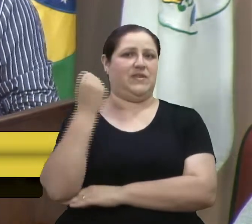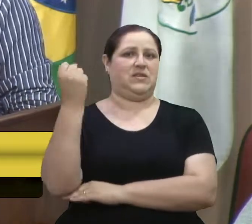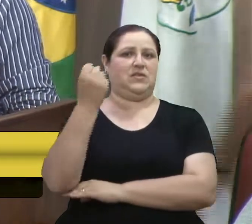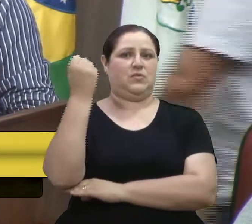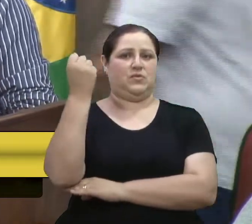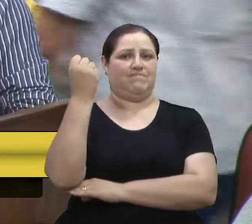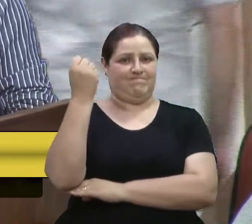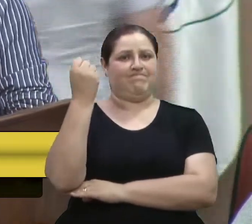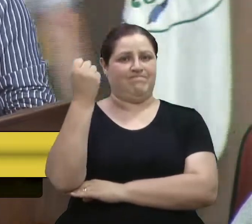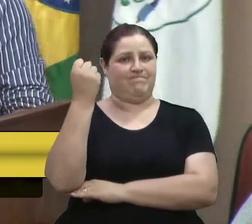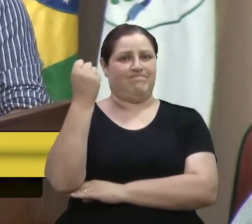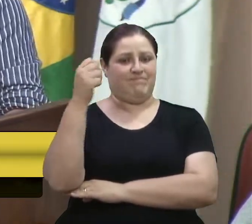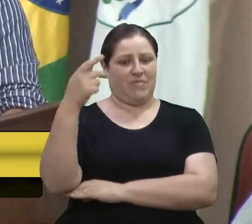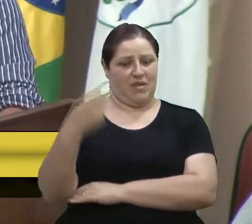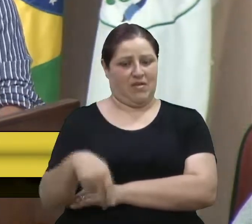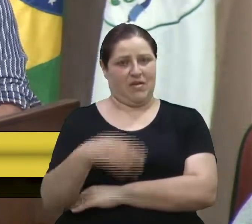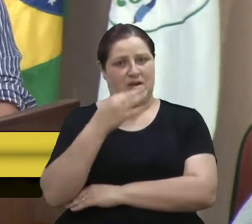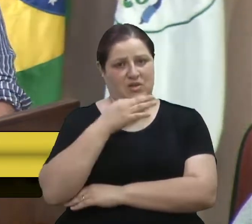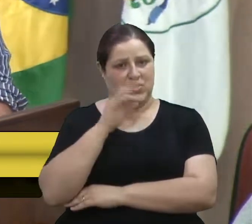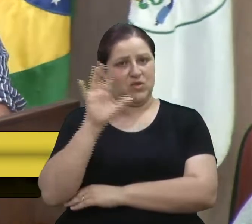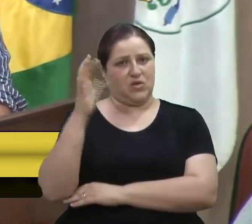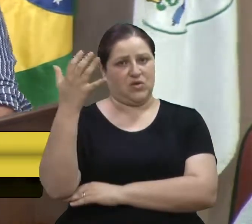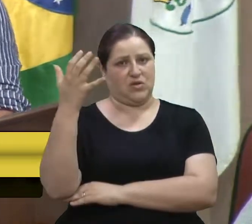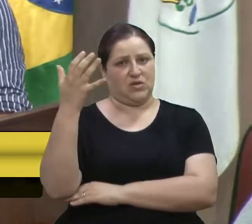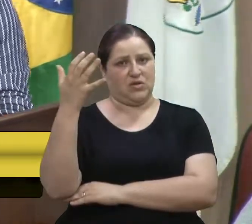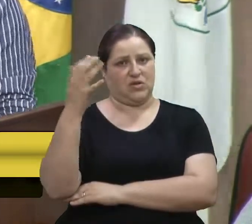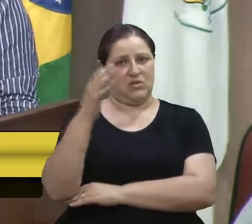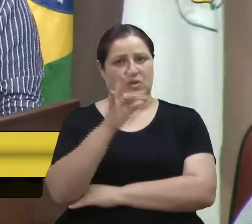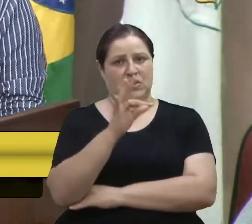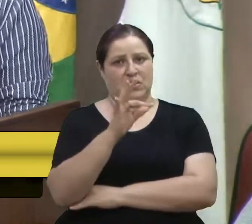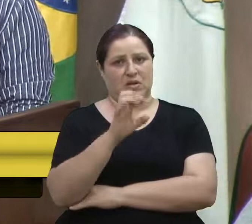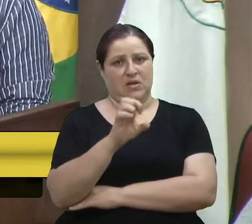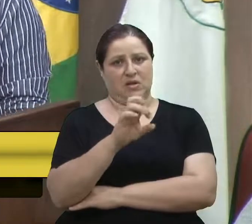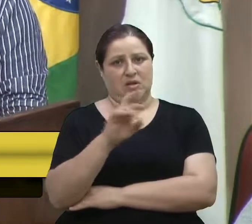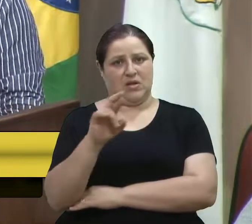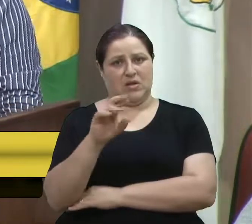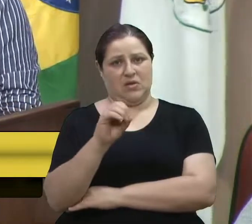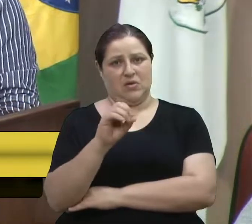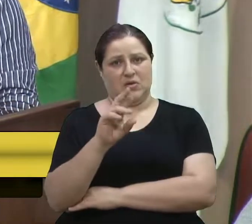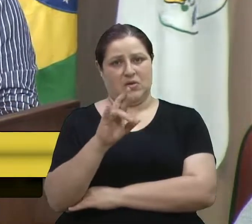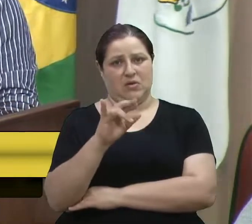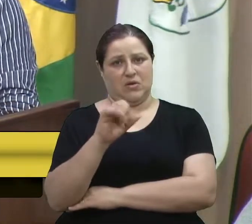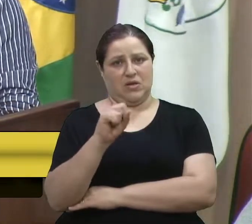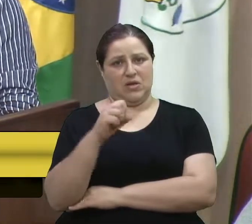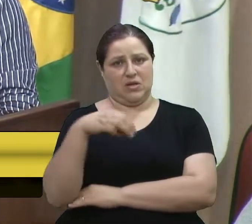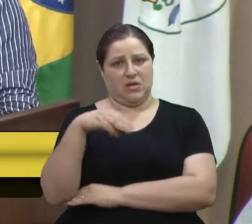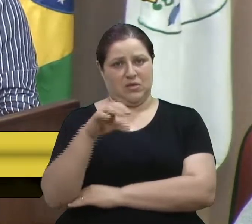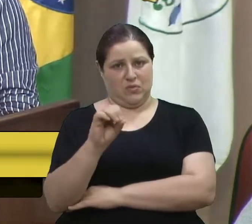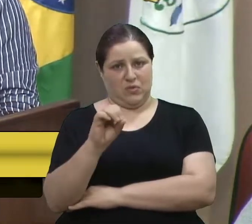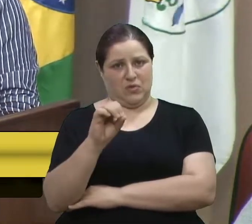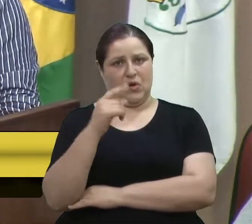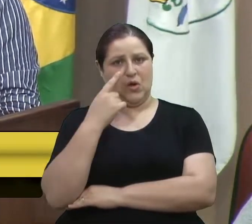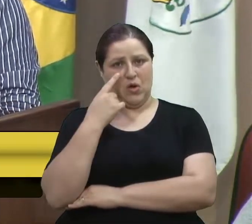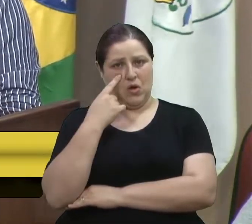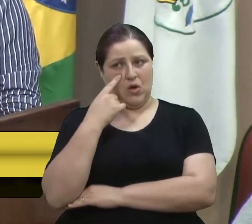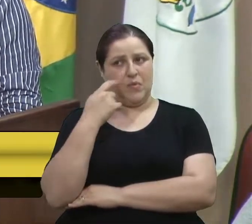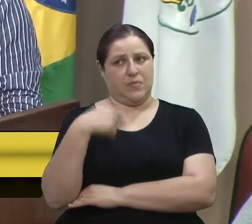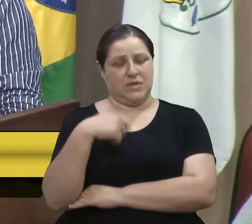Eu quero dizer o seguinte para os senhores, e lembrar, lembrar